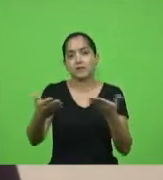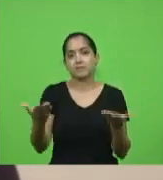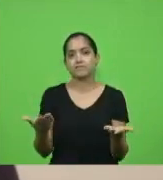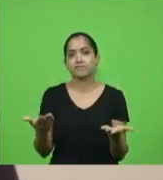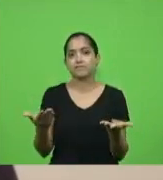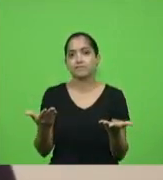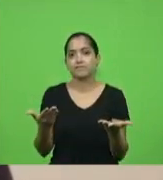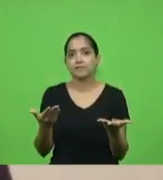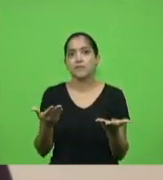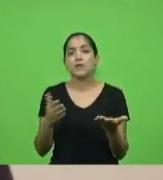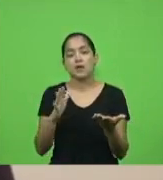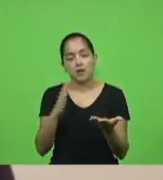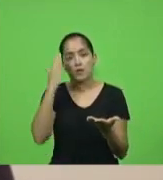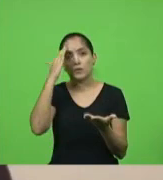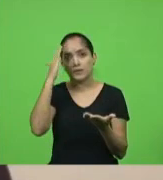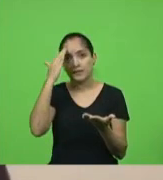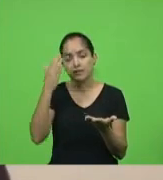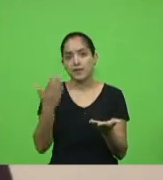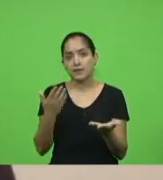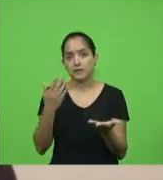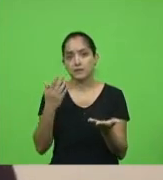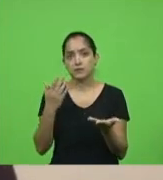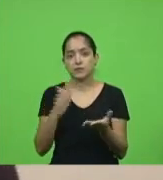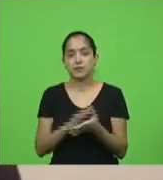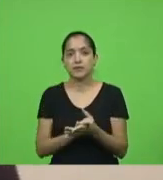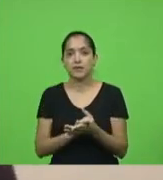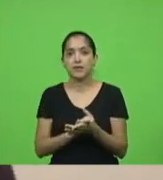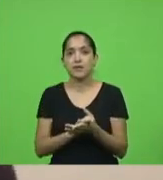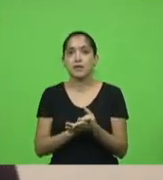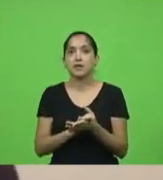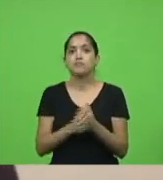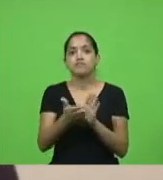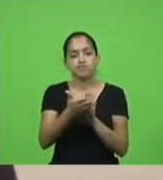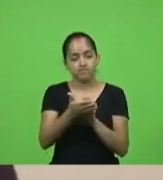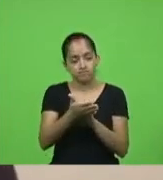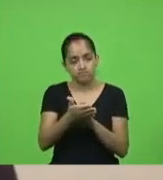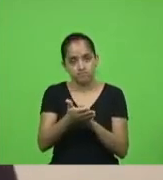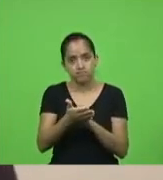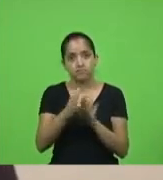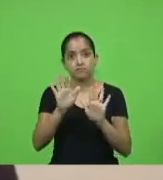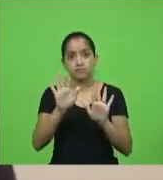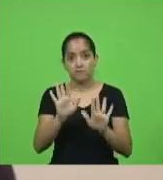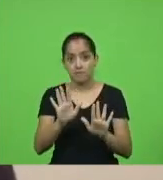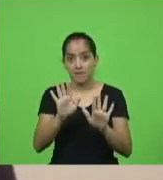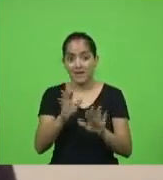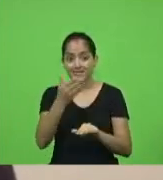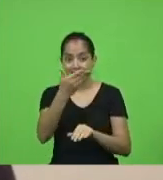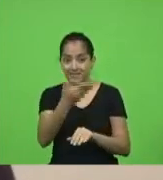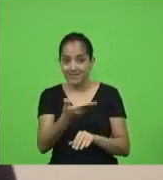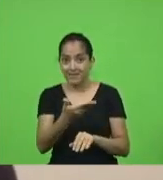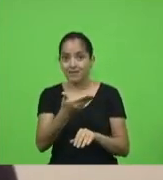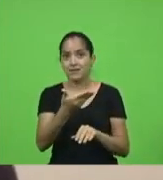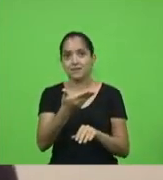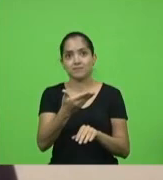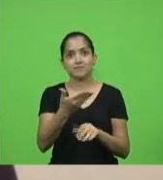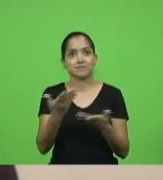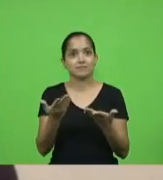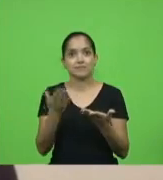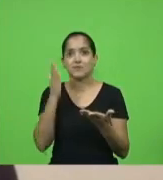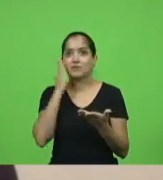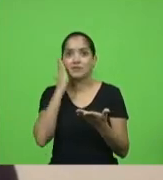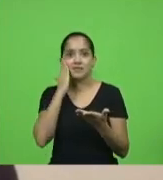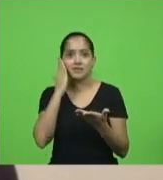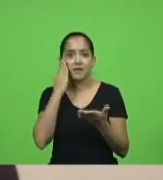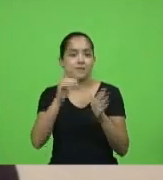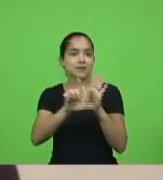eu entendo a intenção do autor e dou meus parabéns pela intenção mas essa empreendedora não vai nem ficar sabendo dessa lei